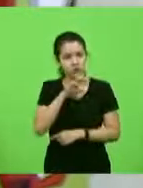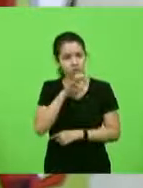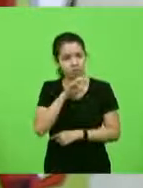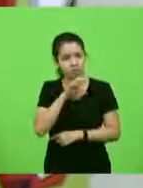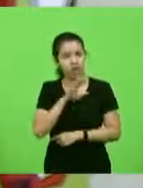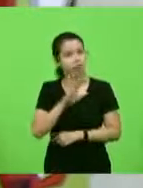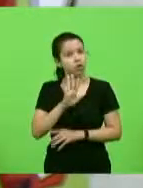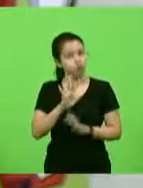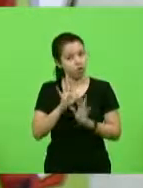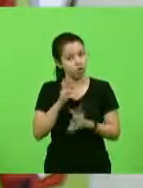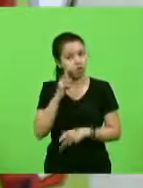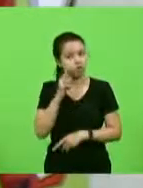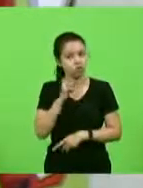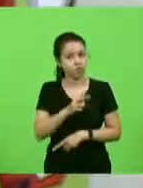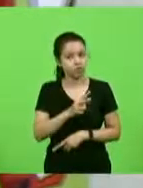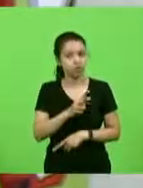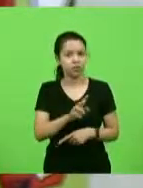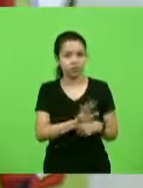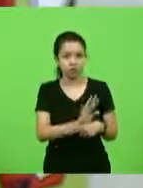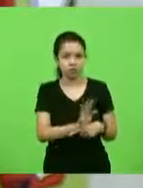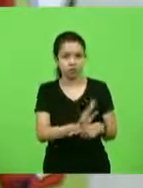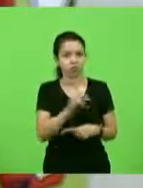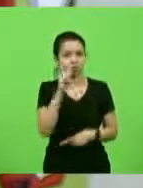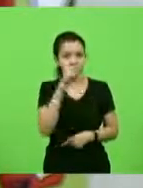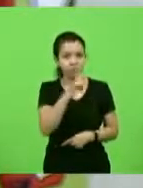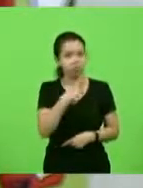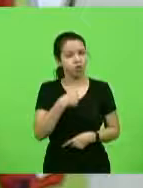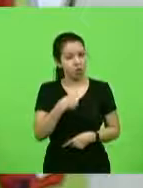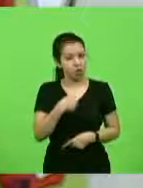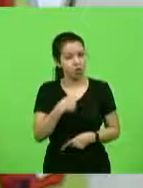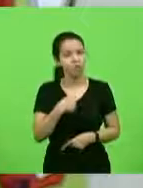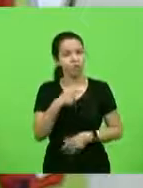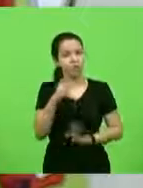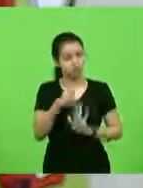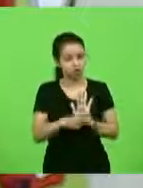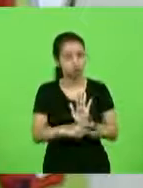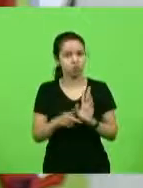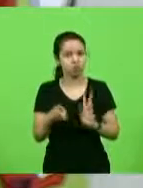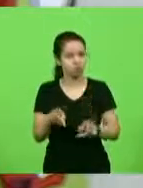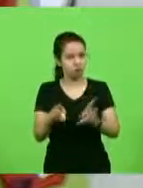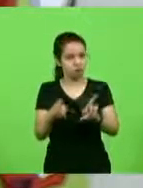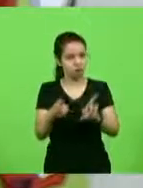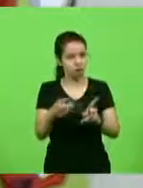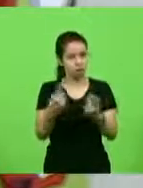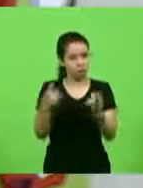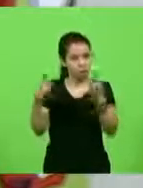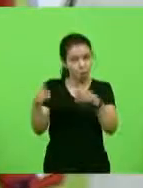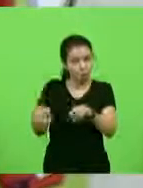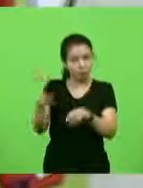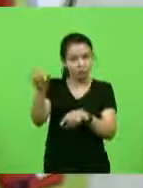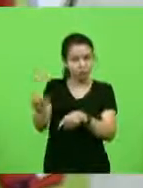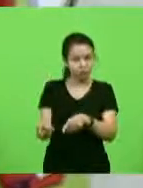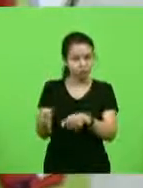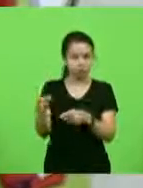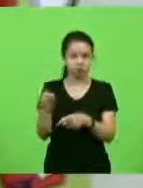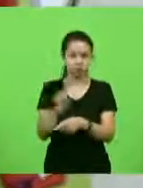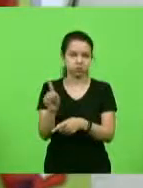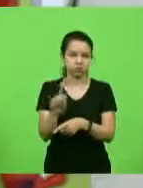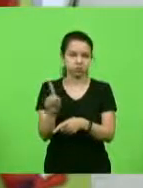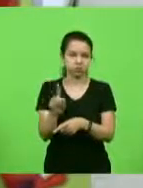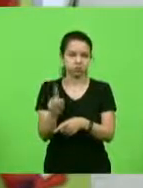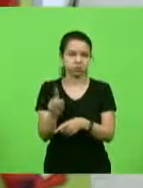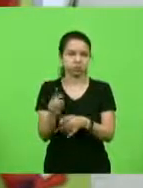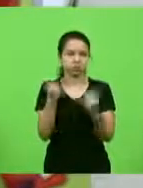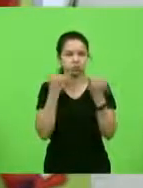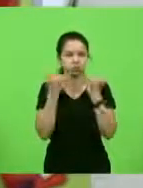complicados, e você me desculpa, eu vou continuar com o projeto, mas não é contra você, enfim. Daí eu mandei a informação dessa pessoa